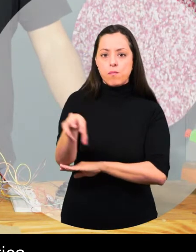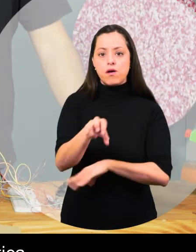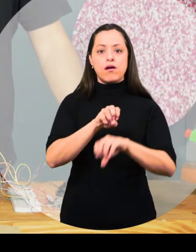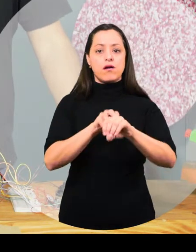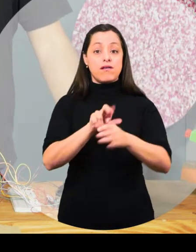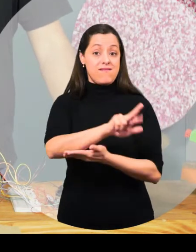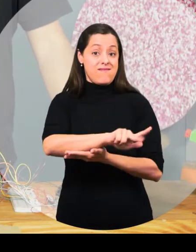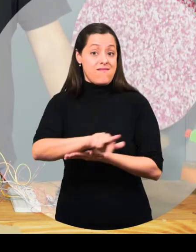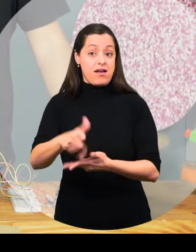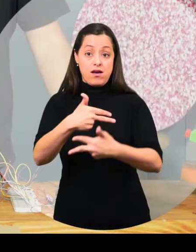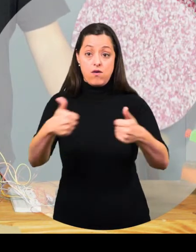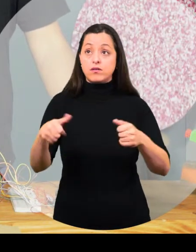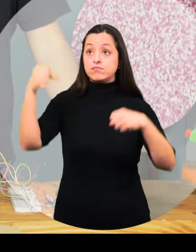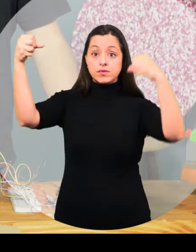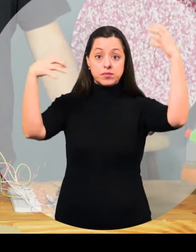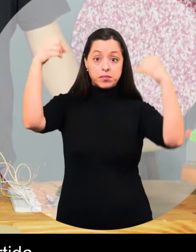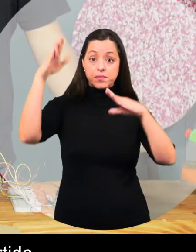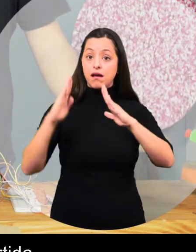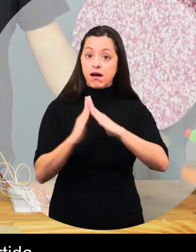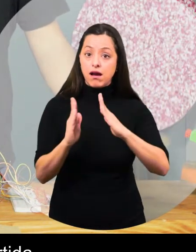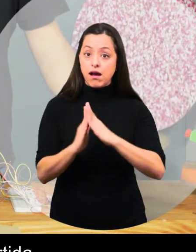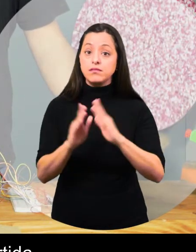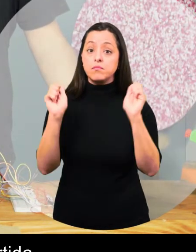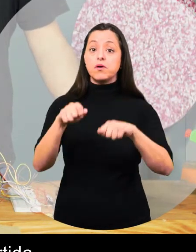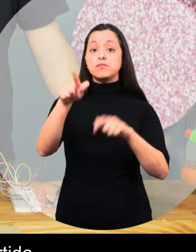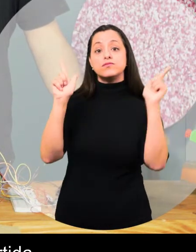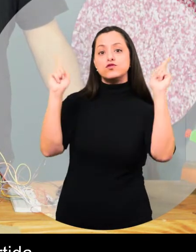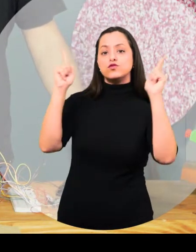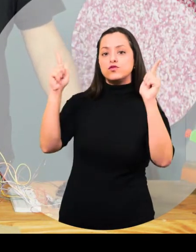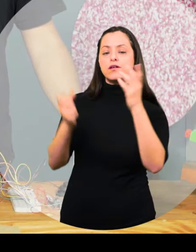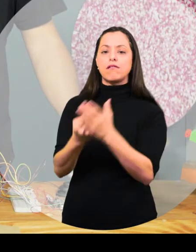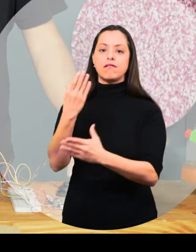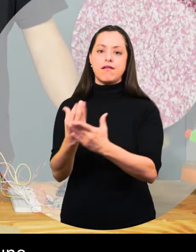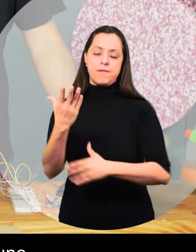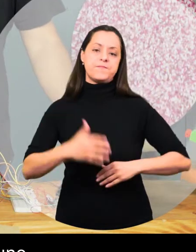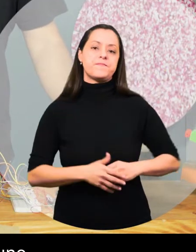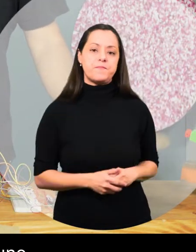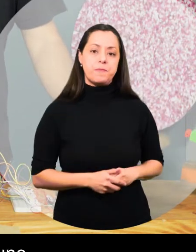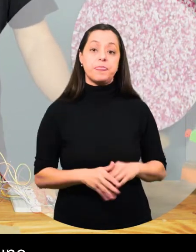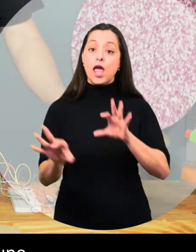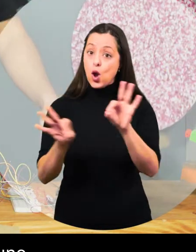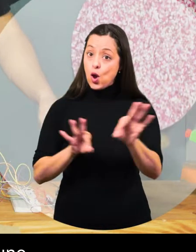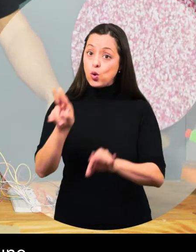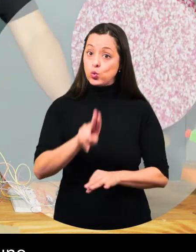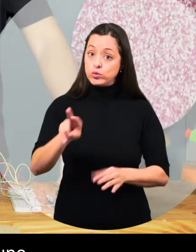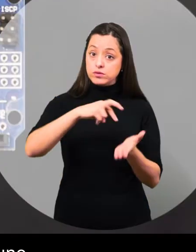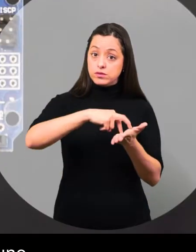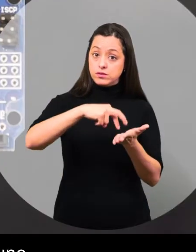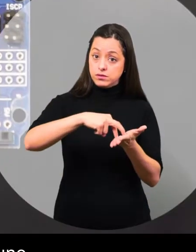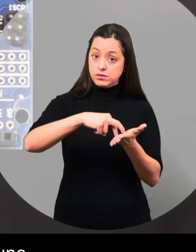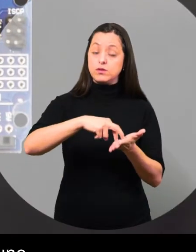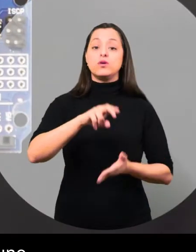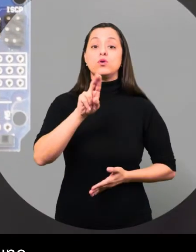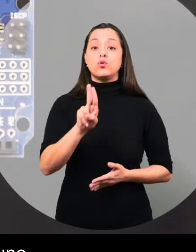robótica, educacionais, de automação residencial e até aprender a programar de uma maneira divertida. Para esse projeto, a gente utilizou